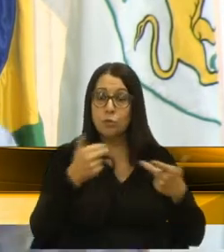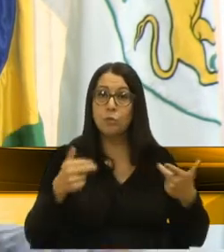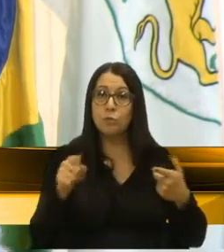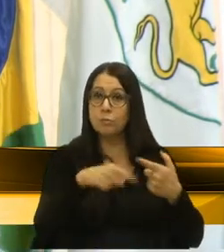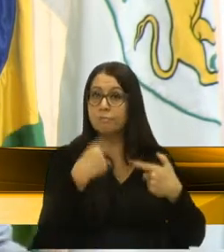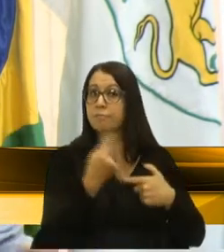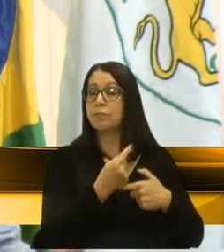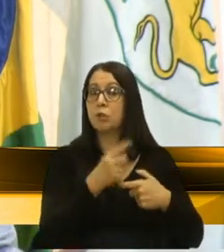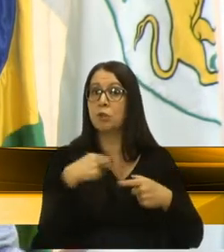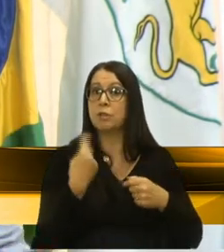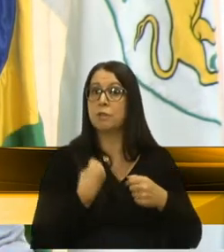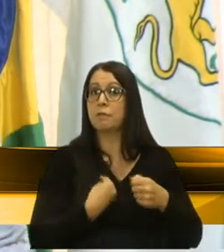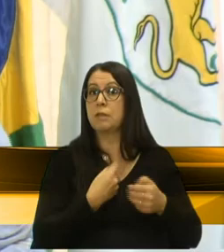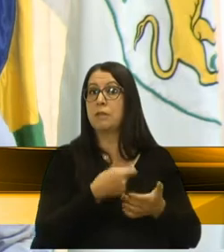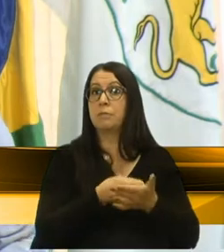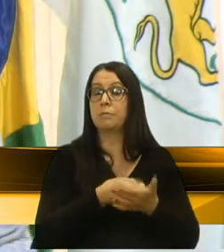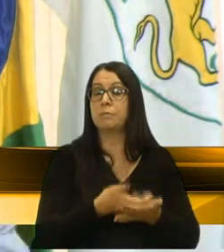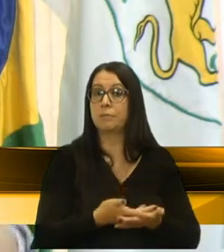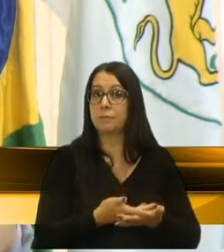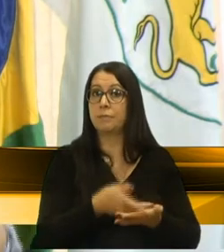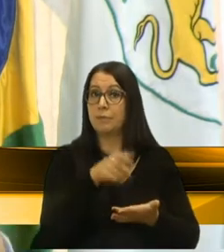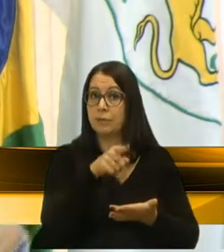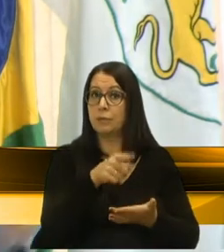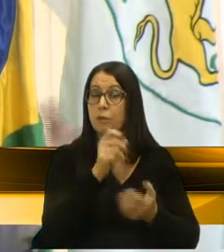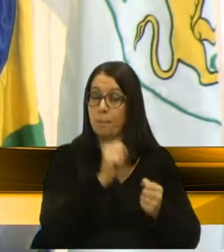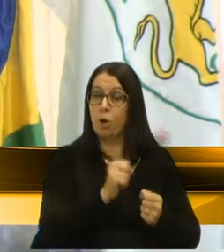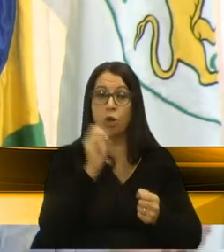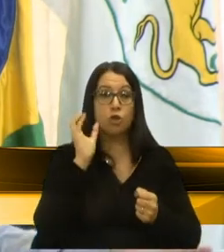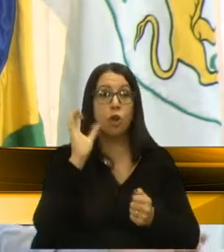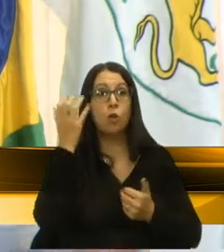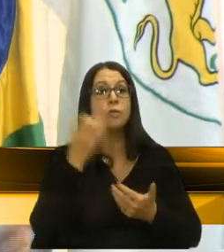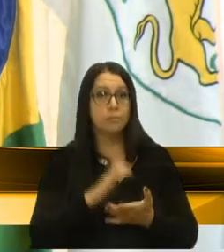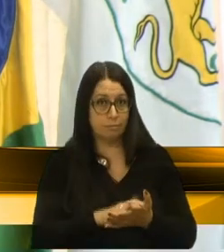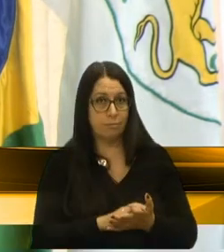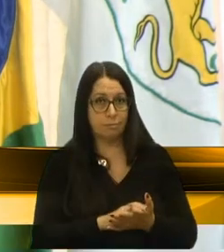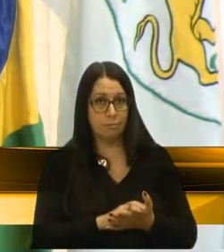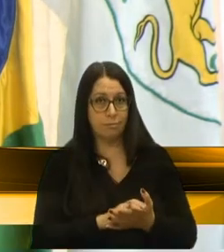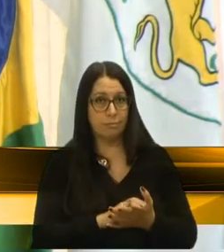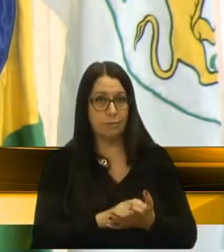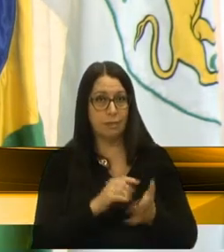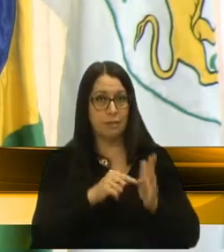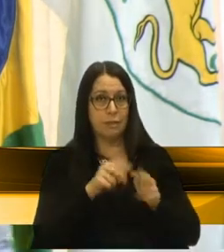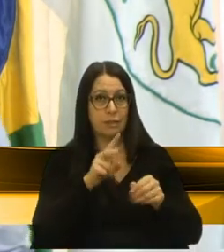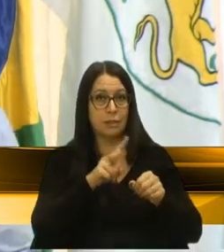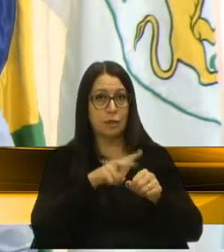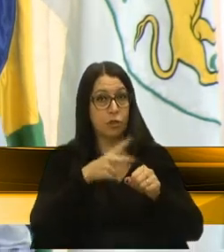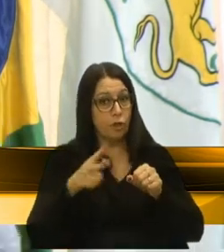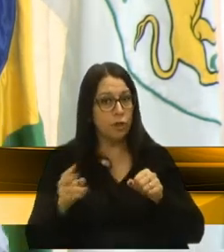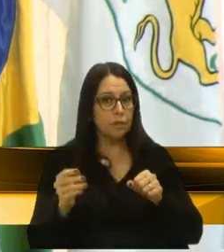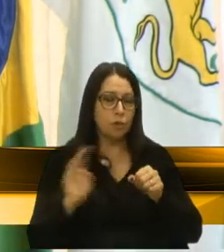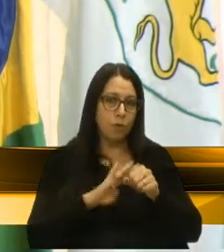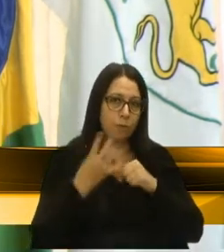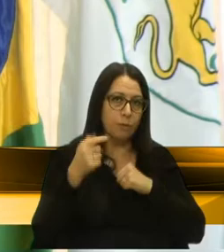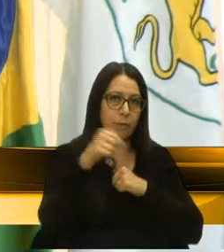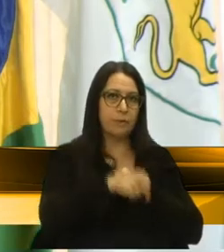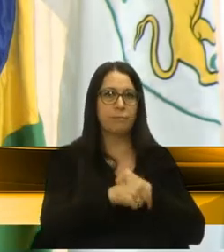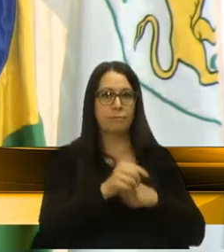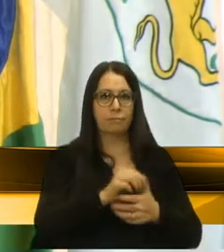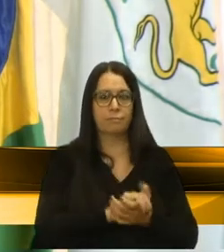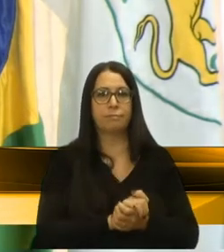a nossa vida obriga. E isso pode acontecer de levar o vírus para dentro. Aí, o grande